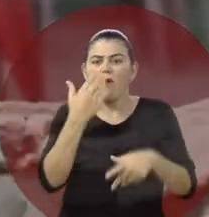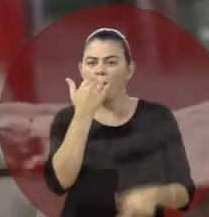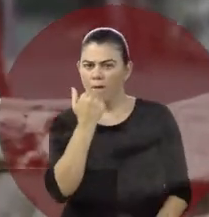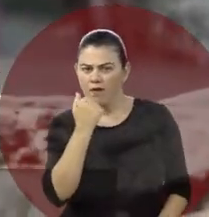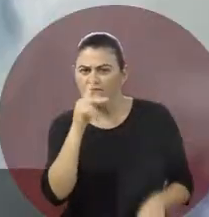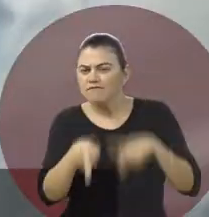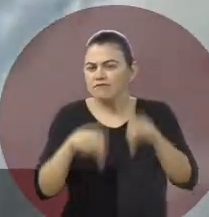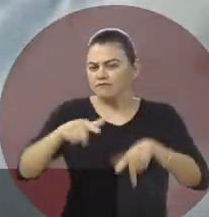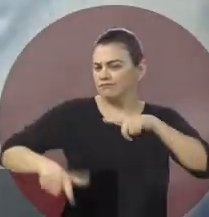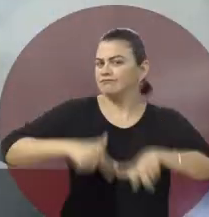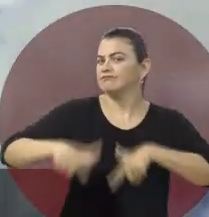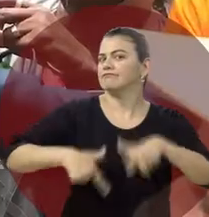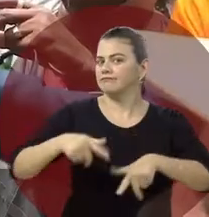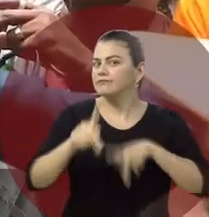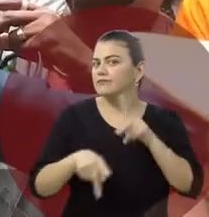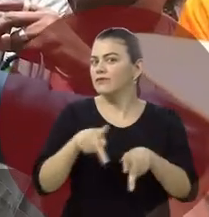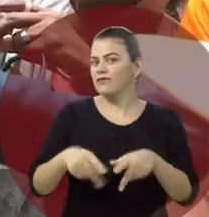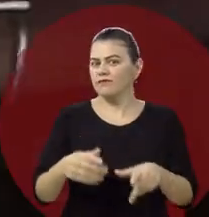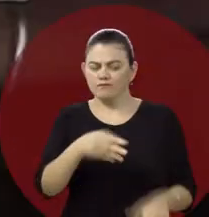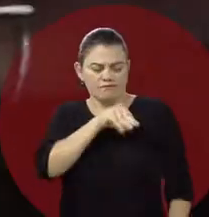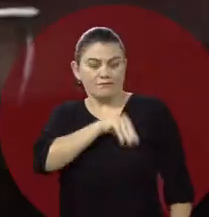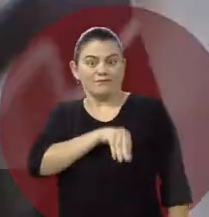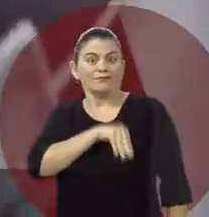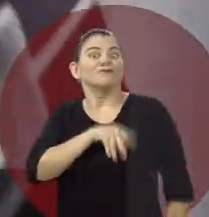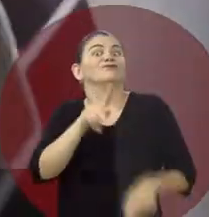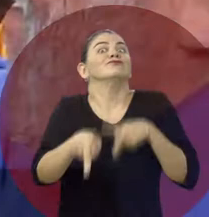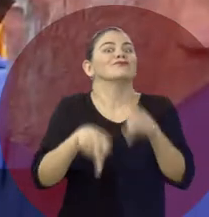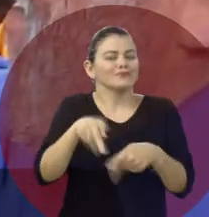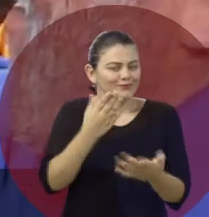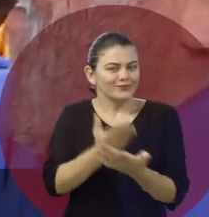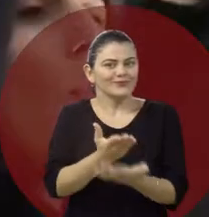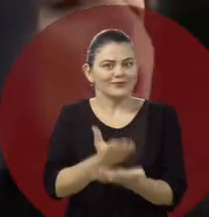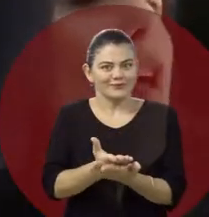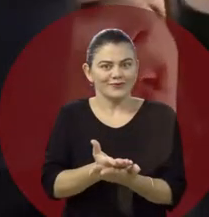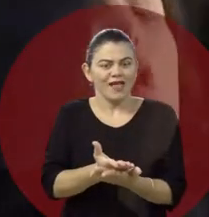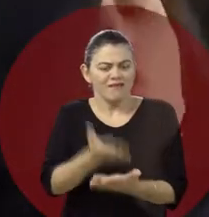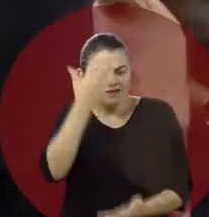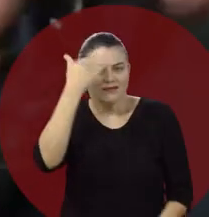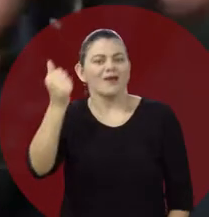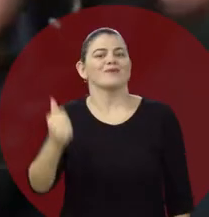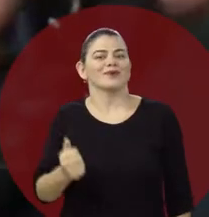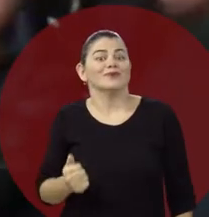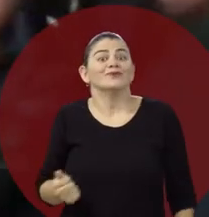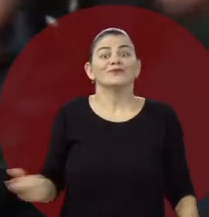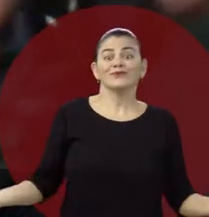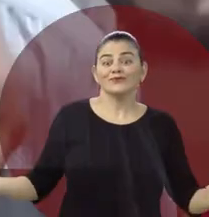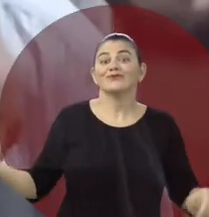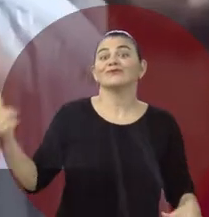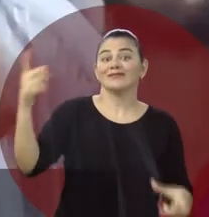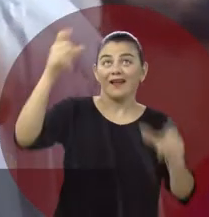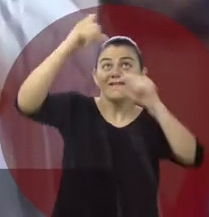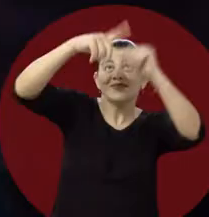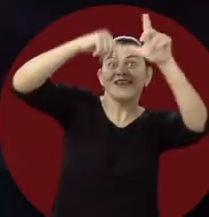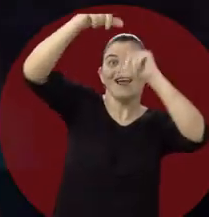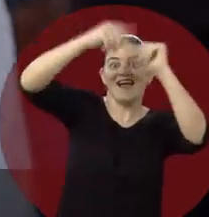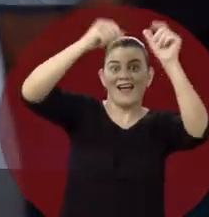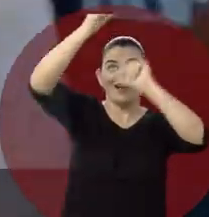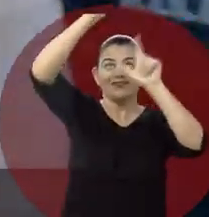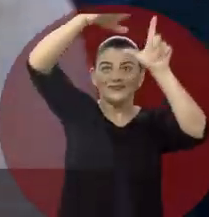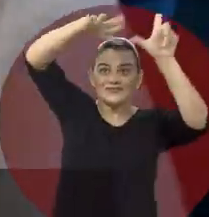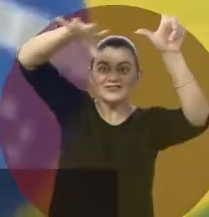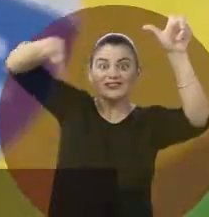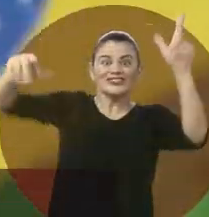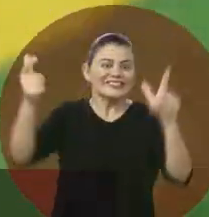esse povo comia, esse povo trabalhava, esse povo recebia salário, esse povo estudava. Ele sabe disso. Bota a